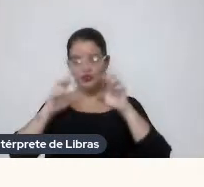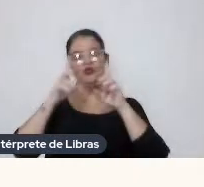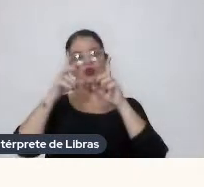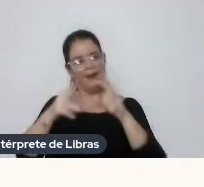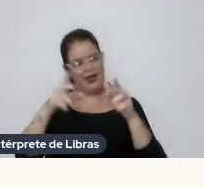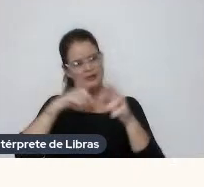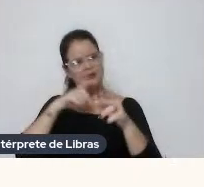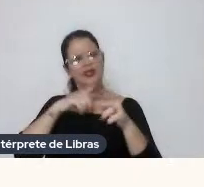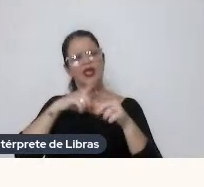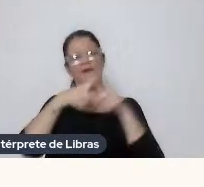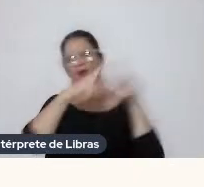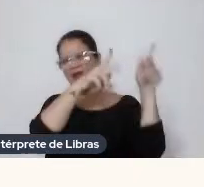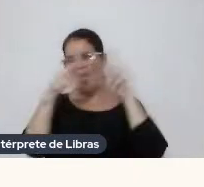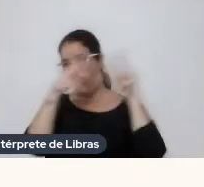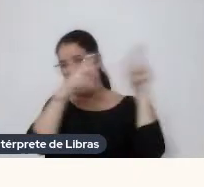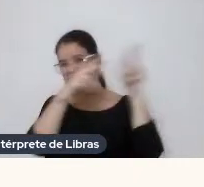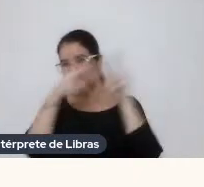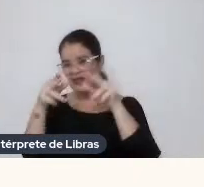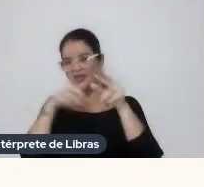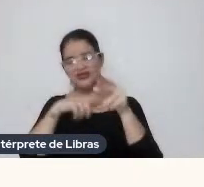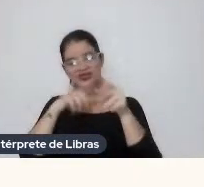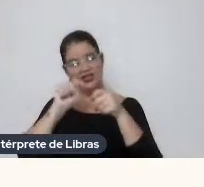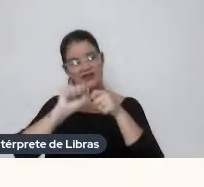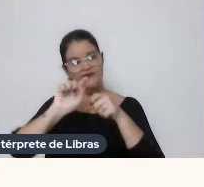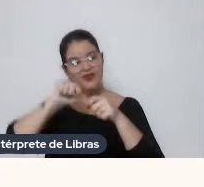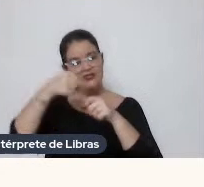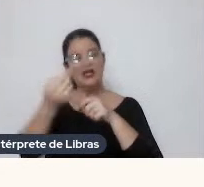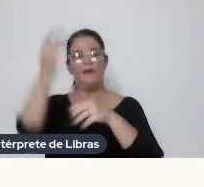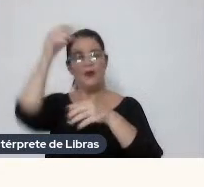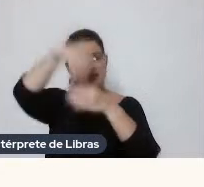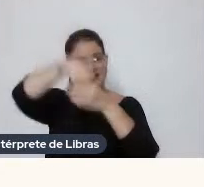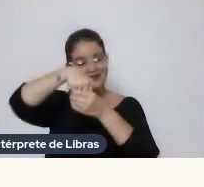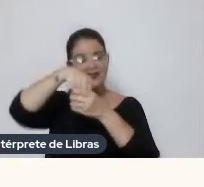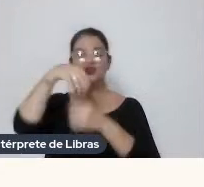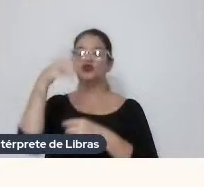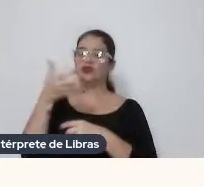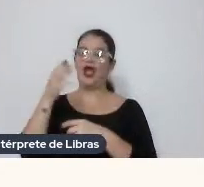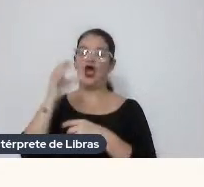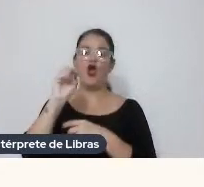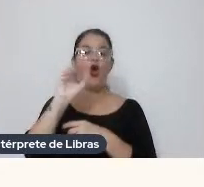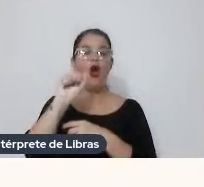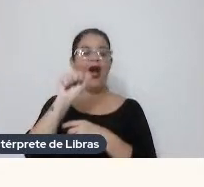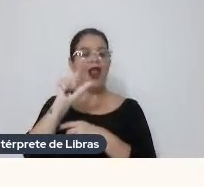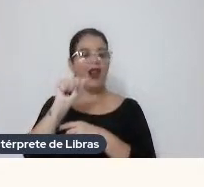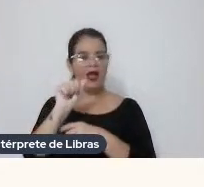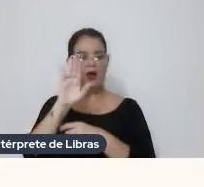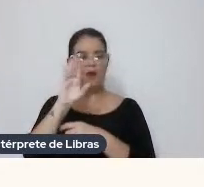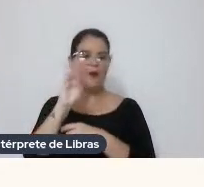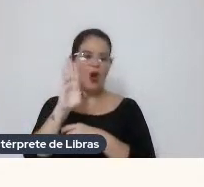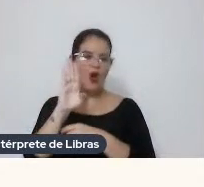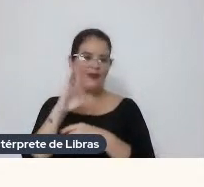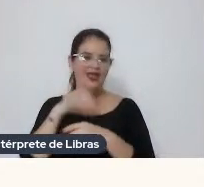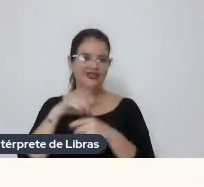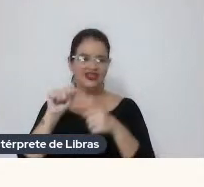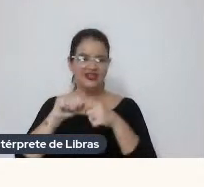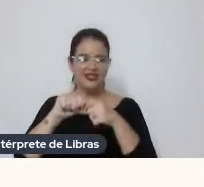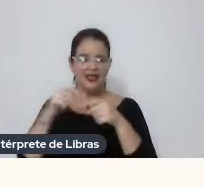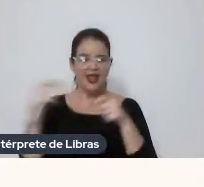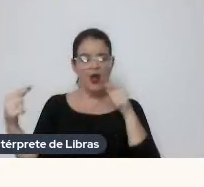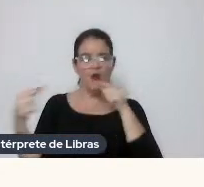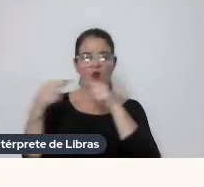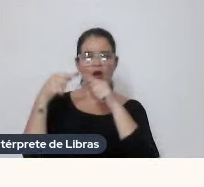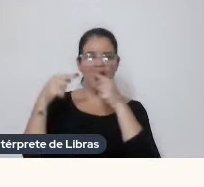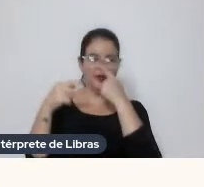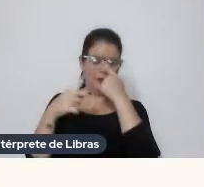a série mesmo A gente fez A pós Internamente Na Coala E o Bob A gente tinha Fechado um acordo Com a Quanta